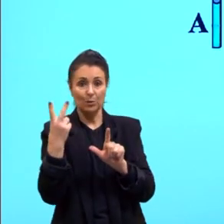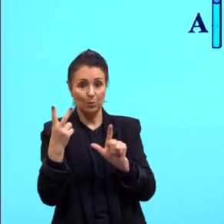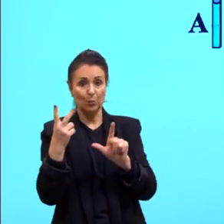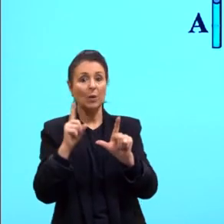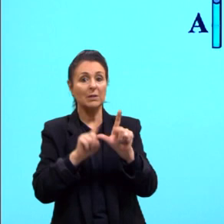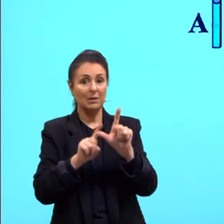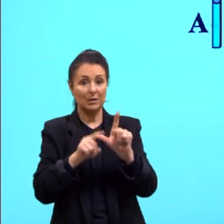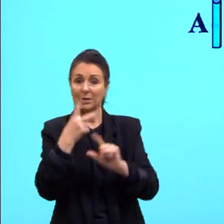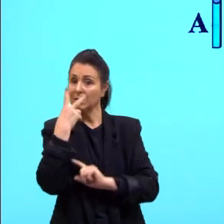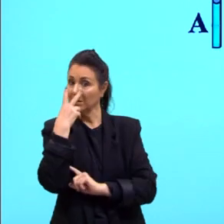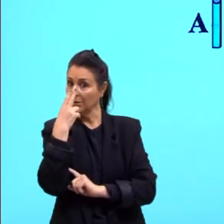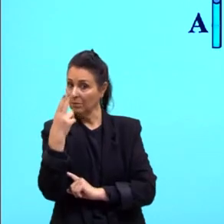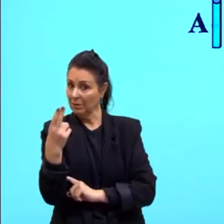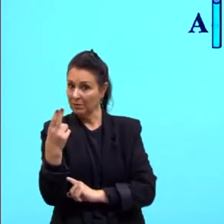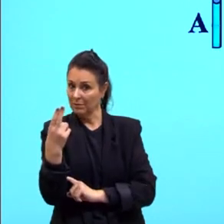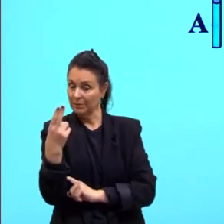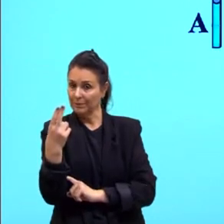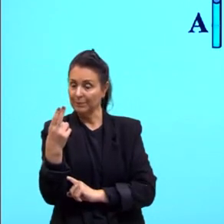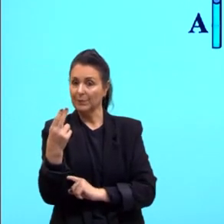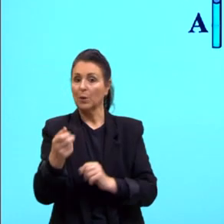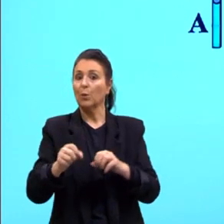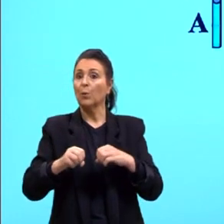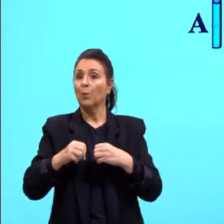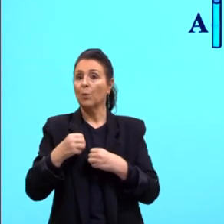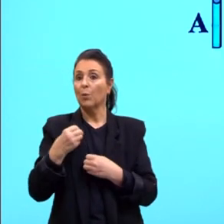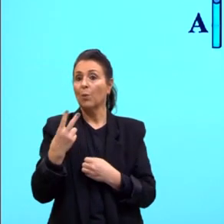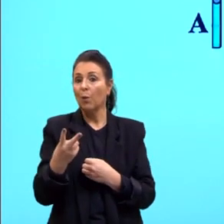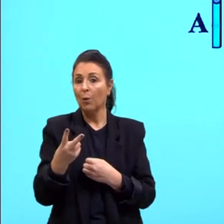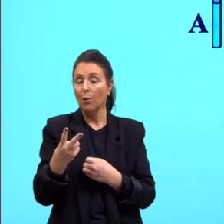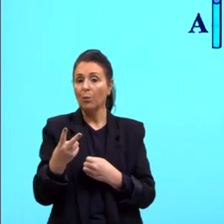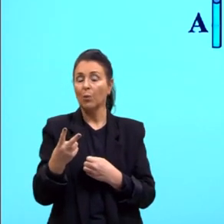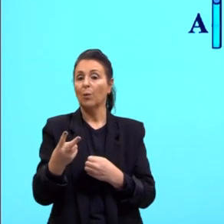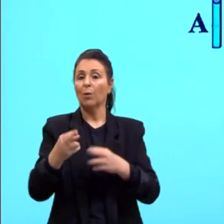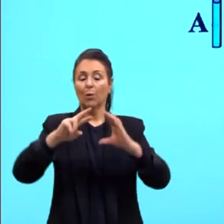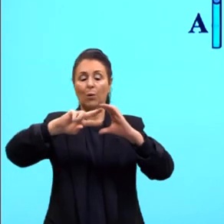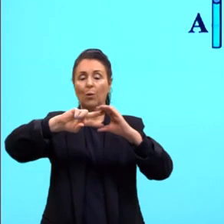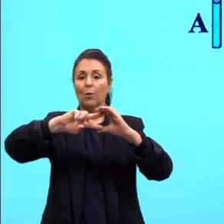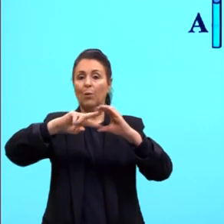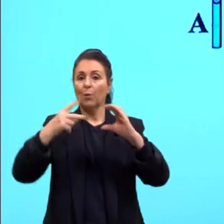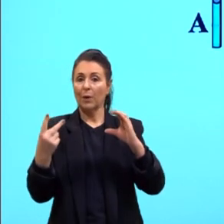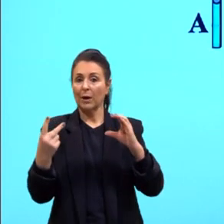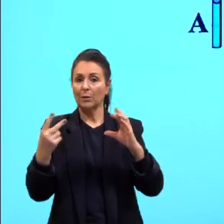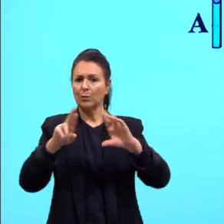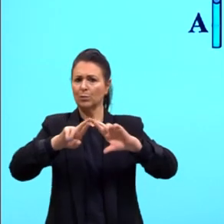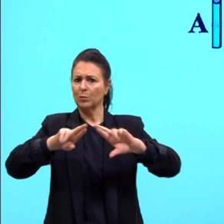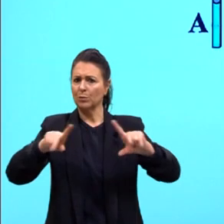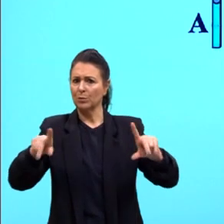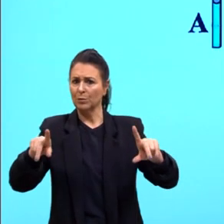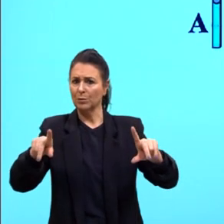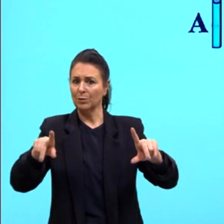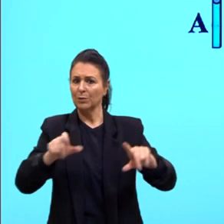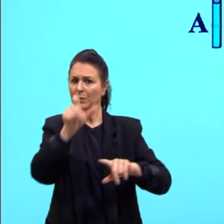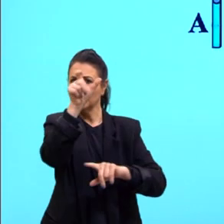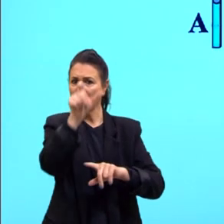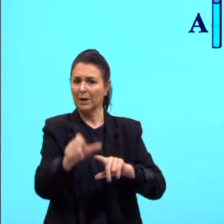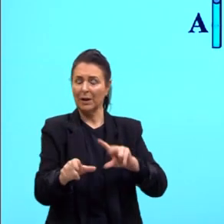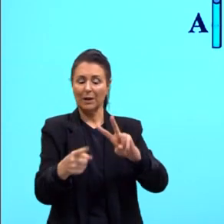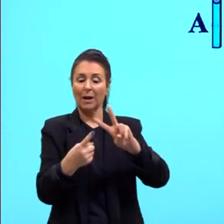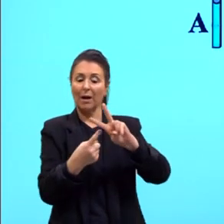iguais. Ou pode ser heterozigoto, que é um indivíduo que tem alelos